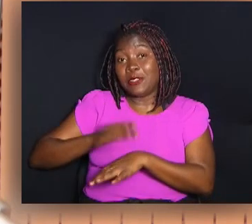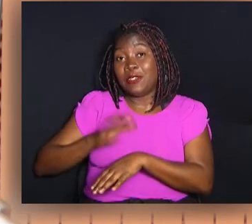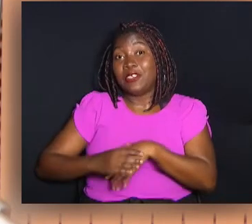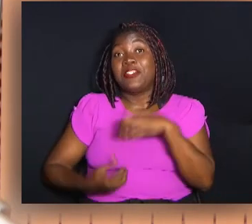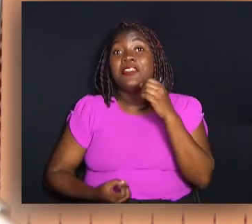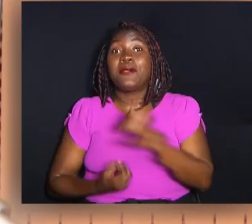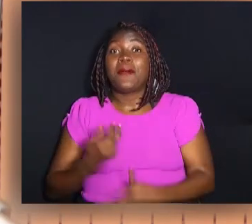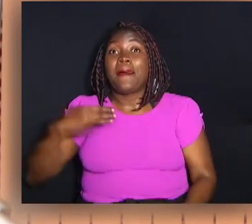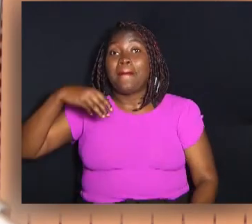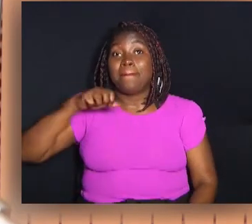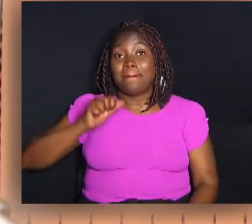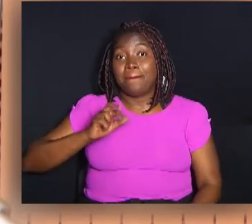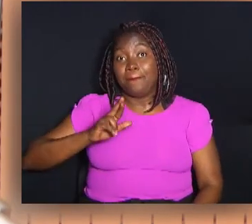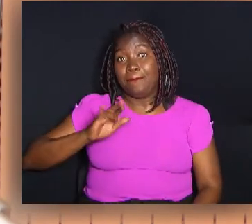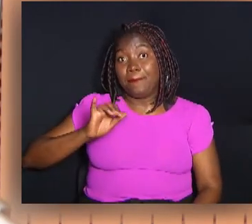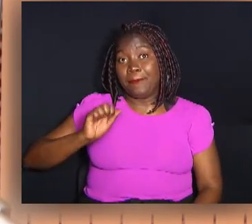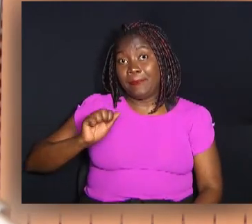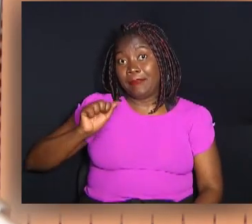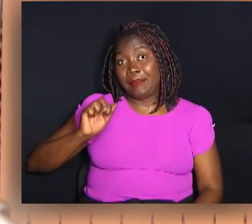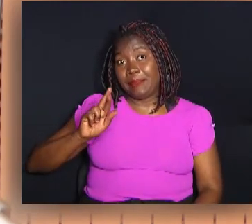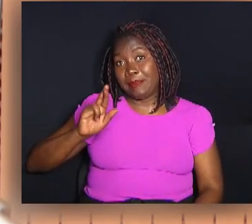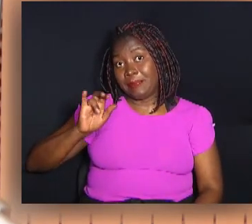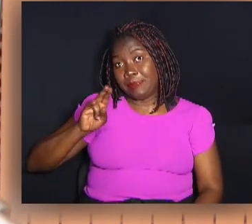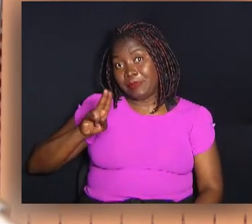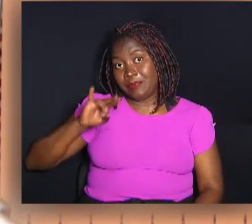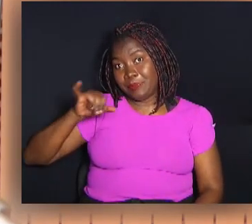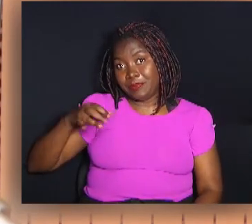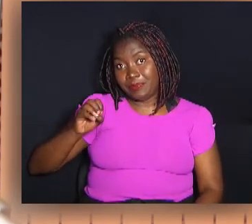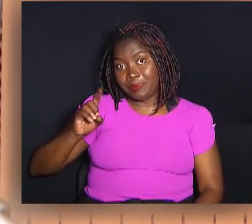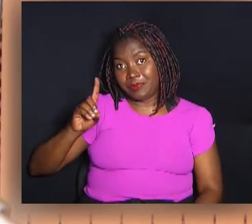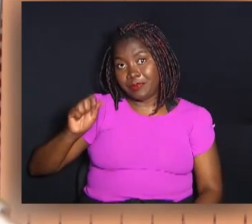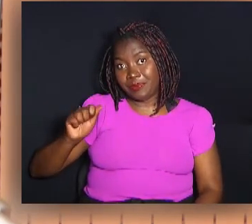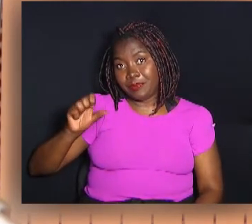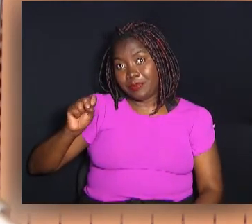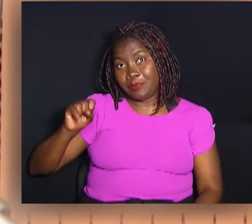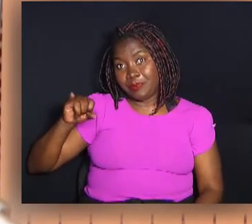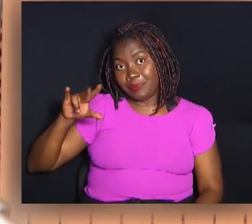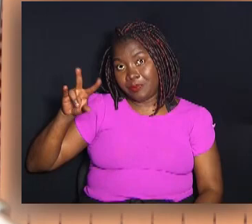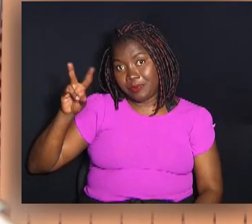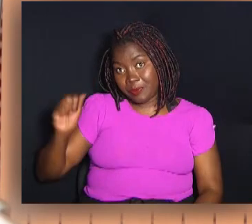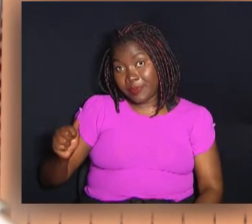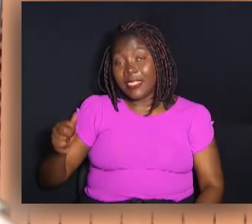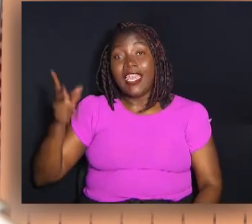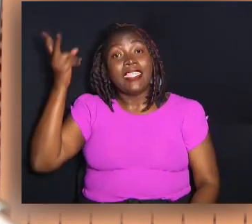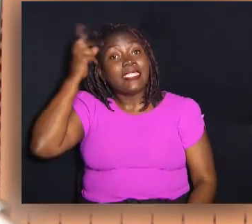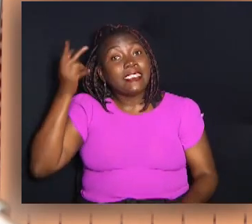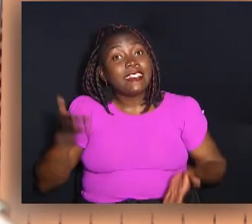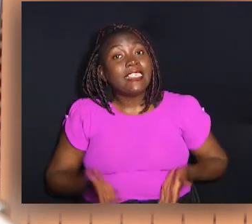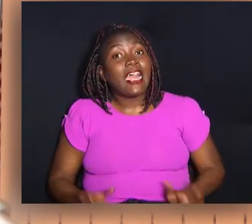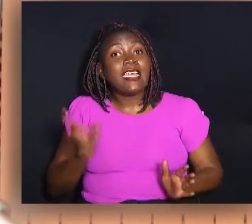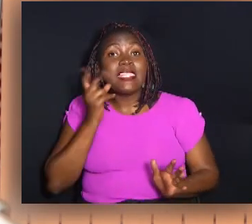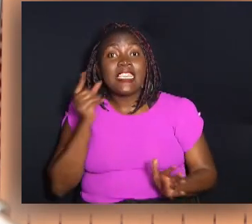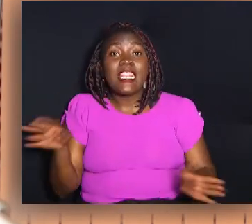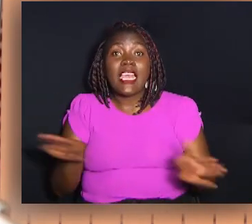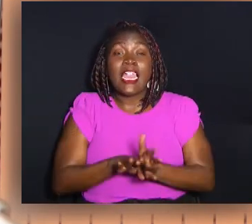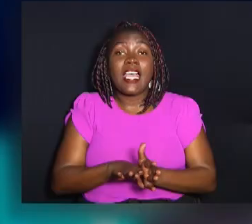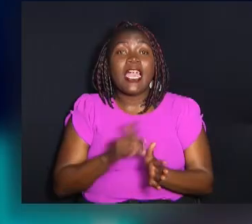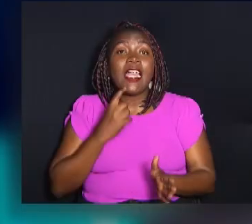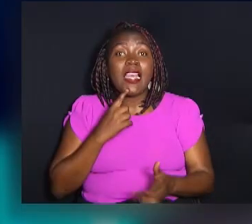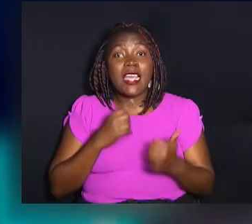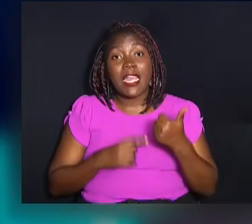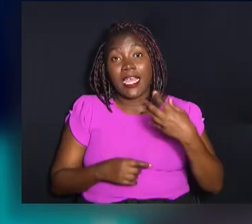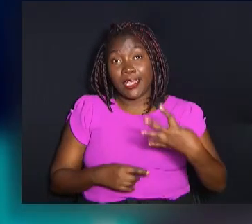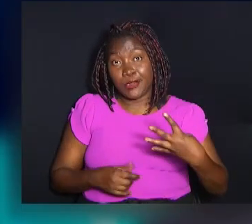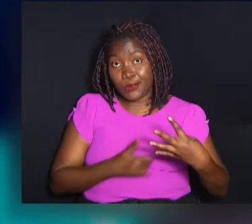Sua fundadora é Maria Araújo da Silva. É natural de Quicheló, Ceará. E